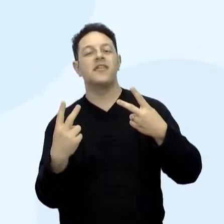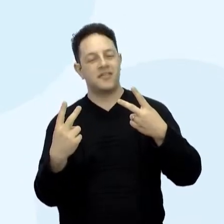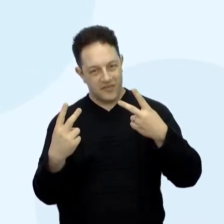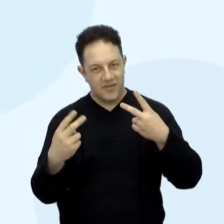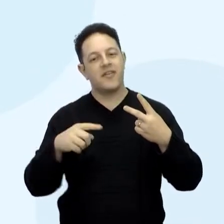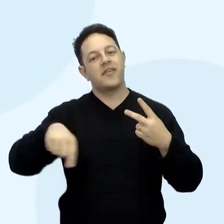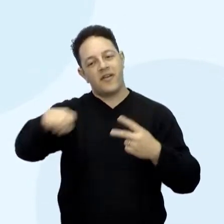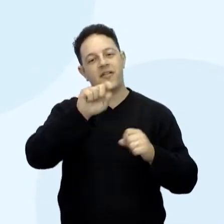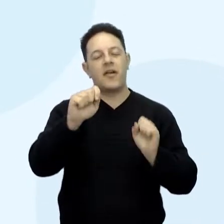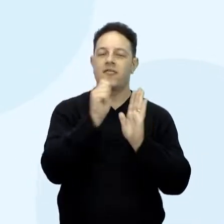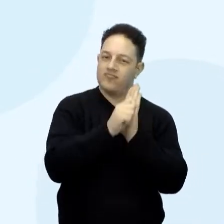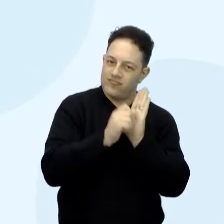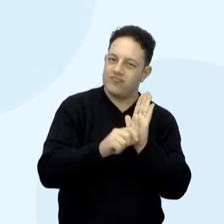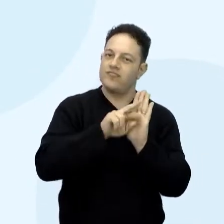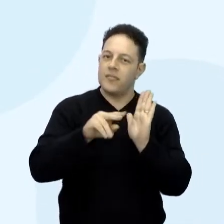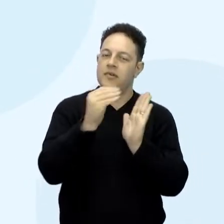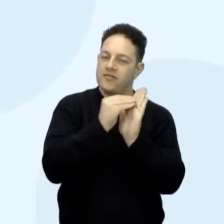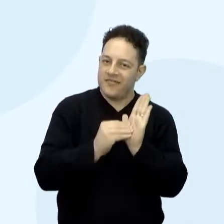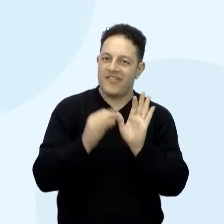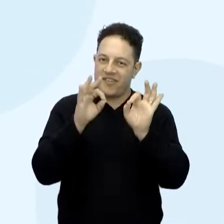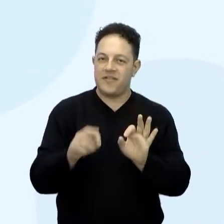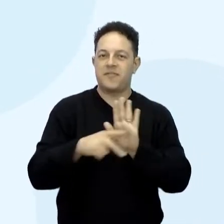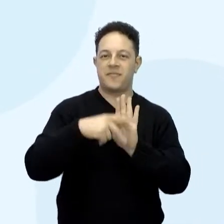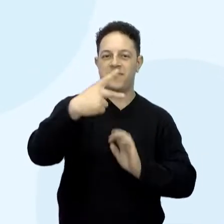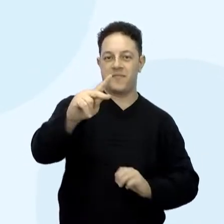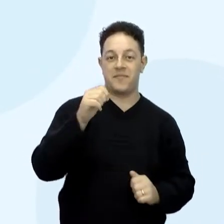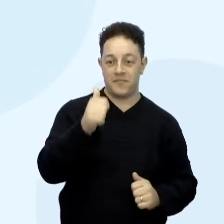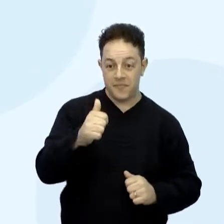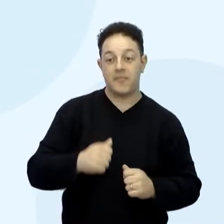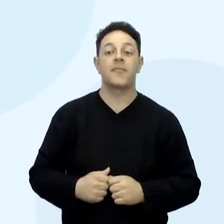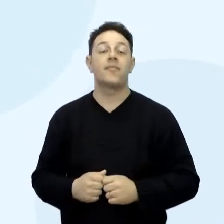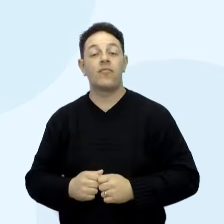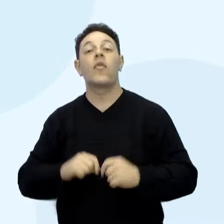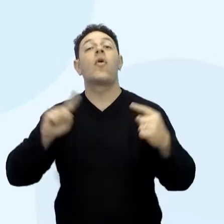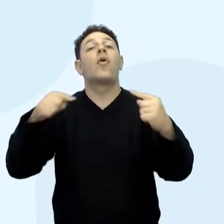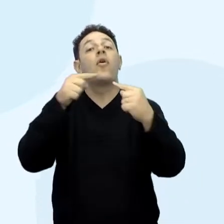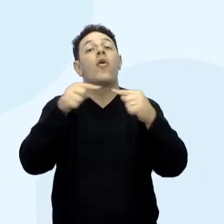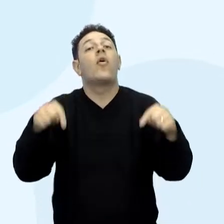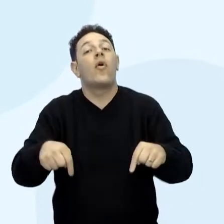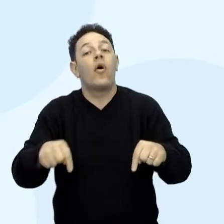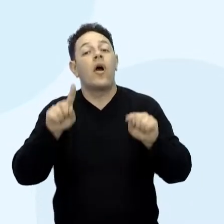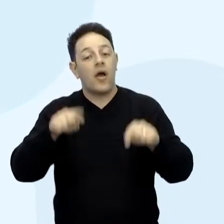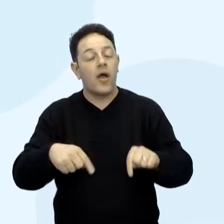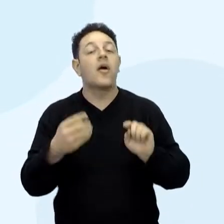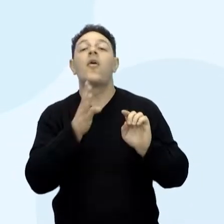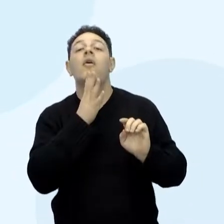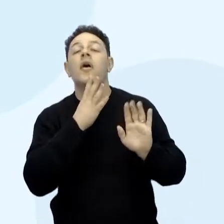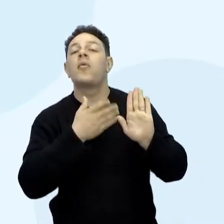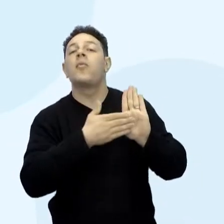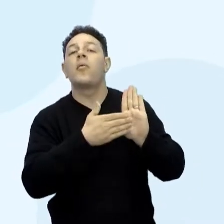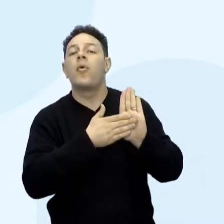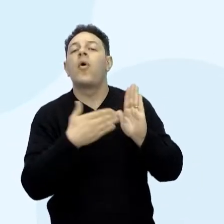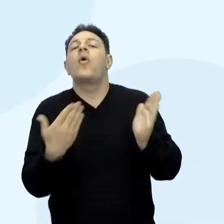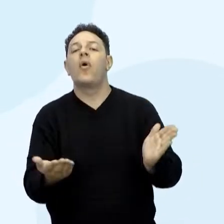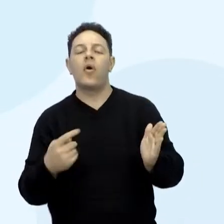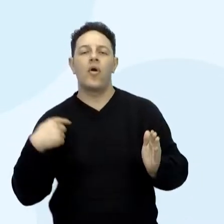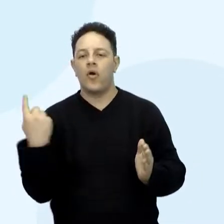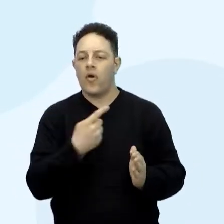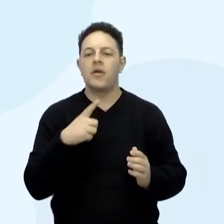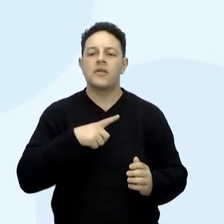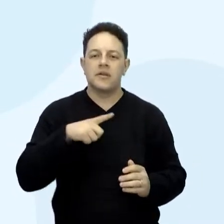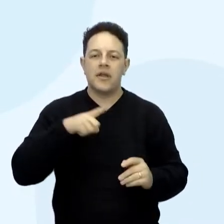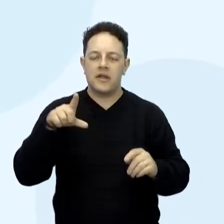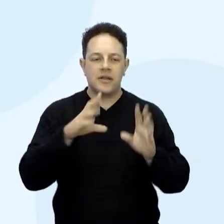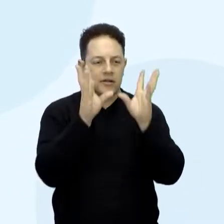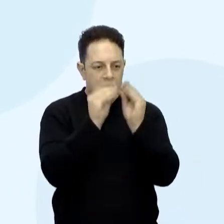fazerem a anotação e os registros de vocês. Bom, então o objetivo hoje é conhecer essa proposta, o que será que a gente tem de